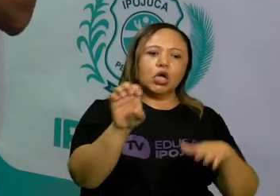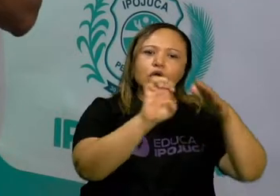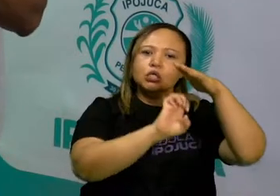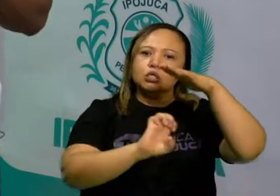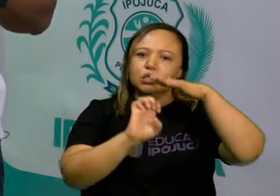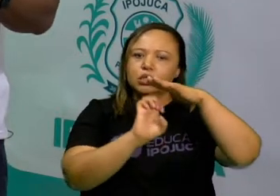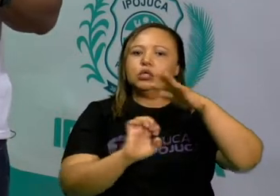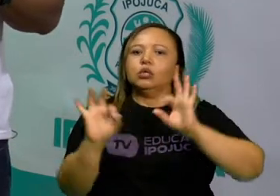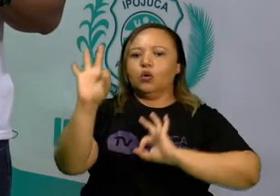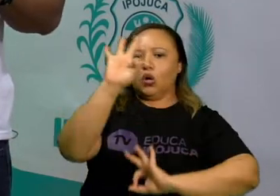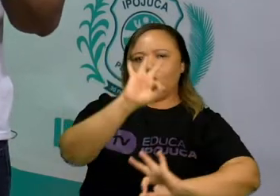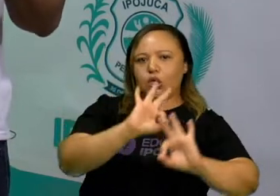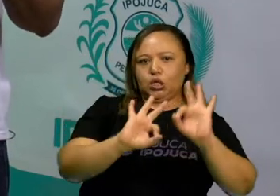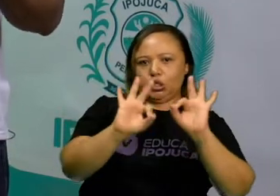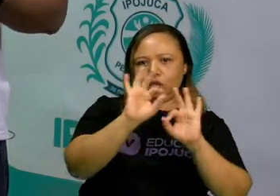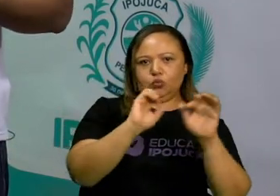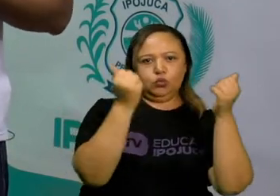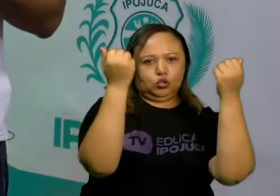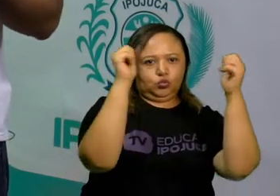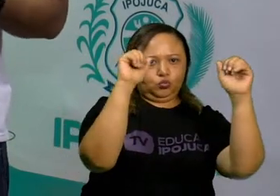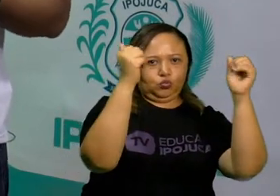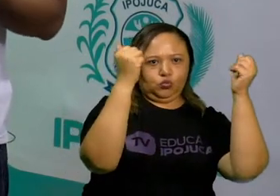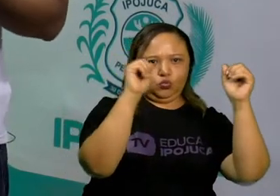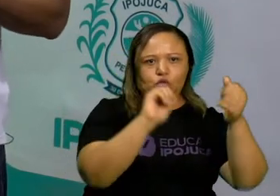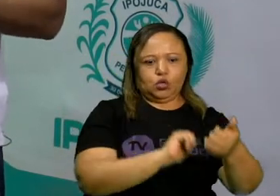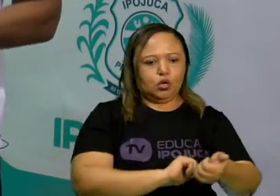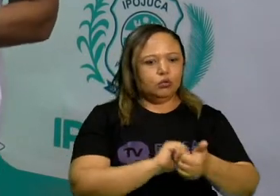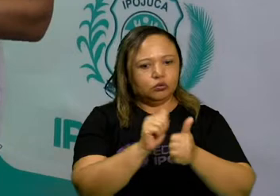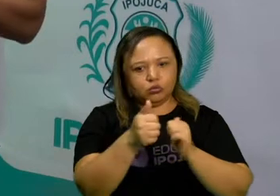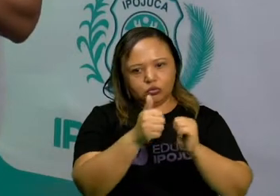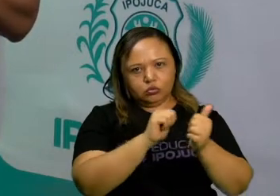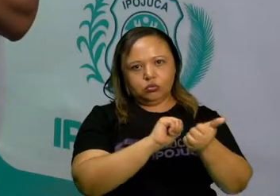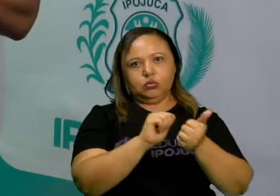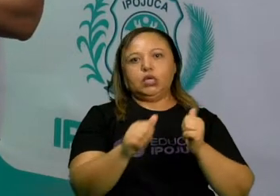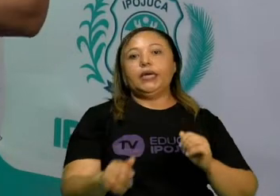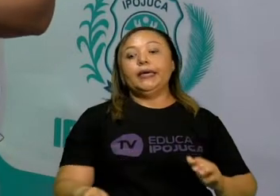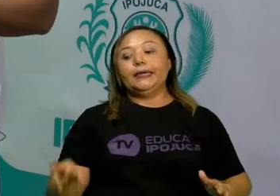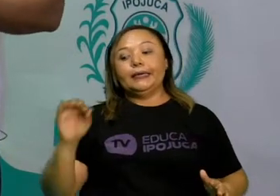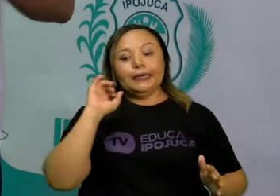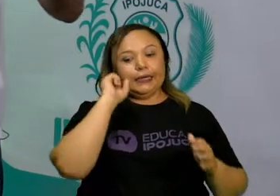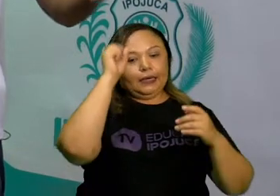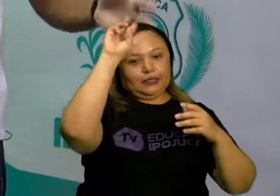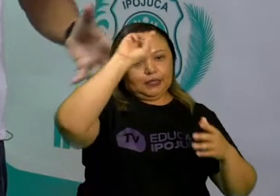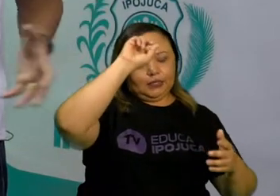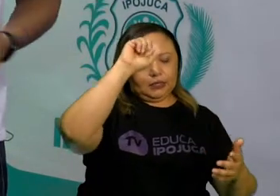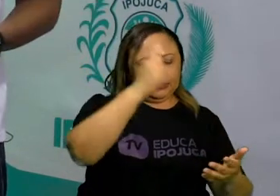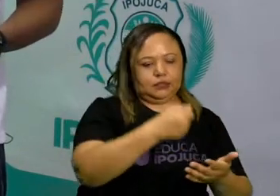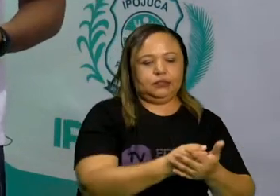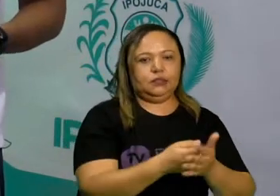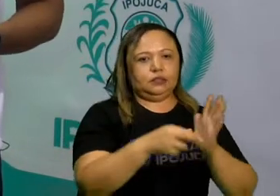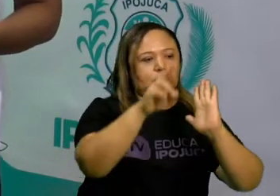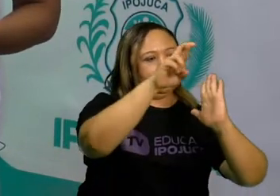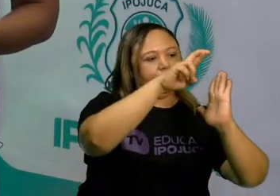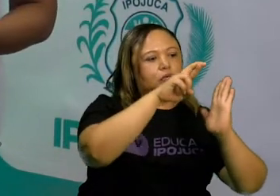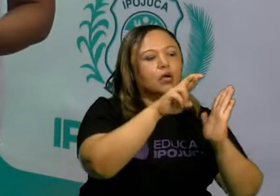que organizam o esporte e que vão reger suas regras dentro do cenário mundial.